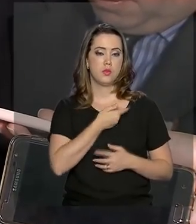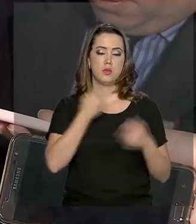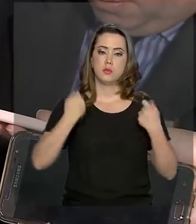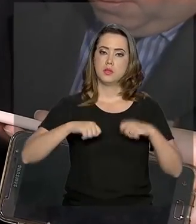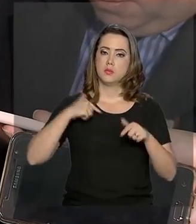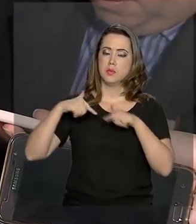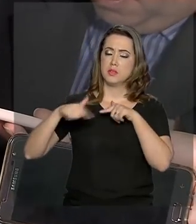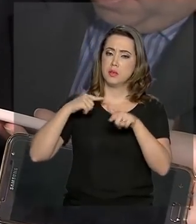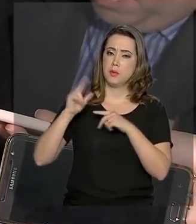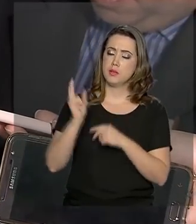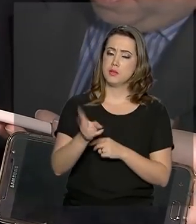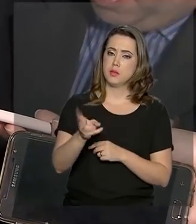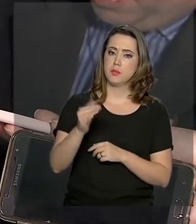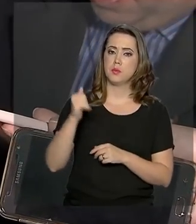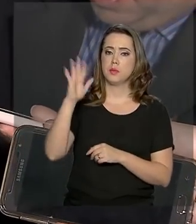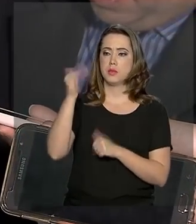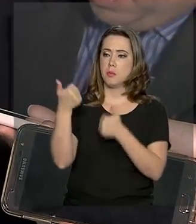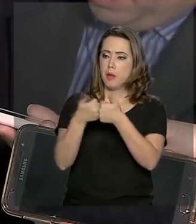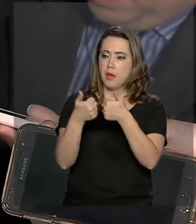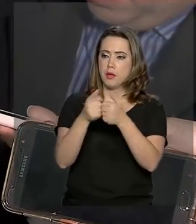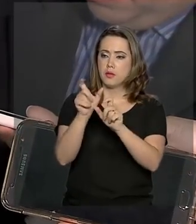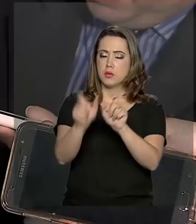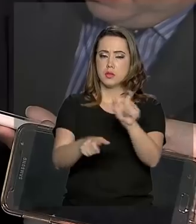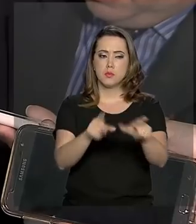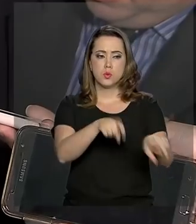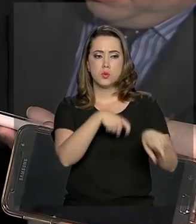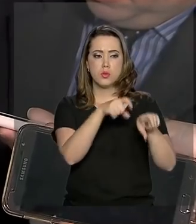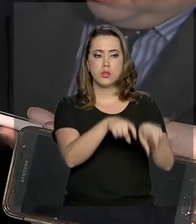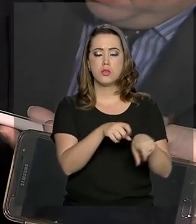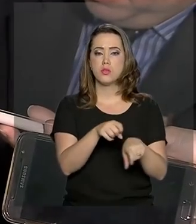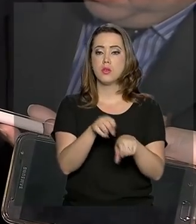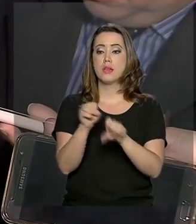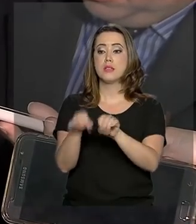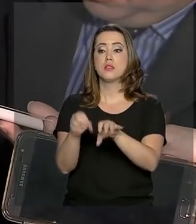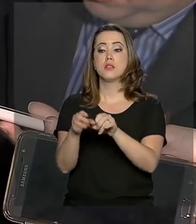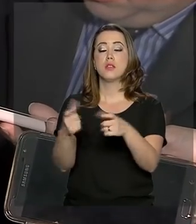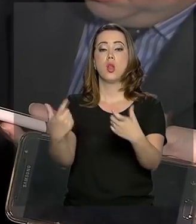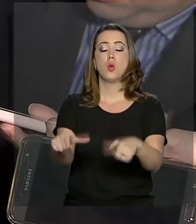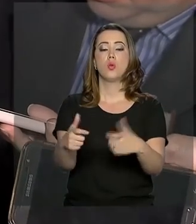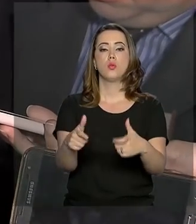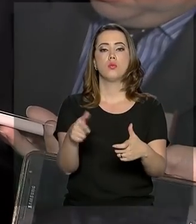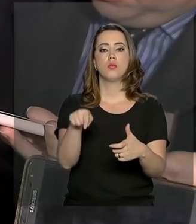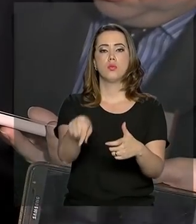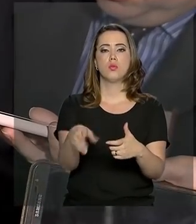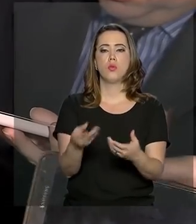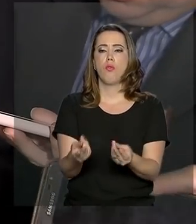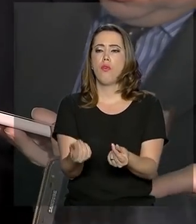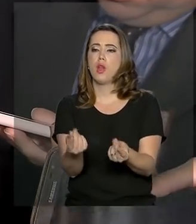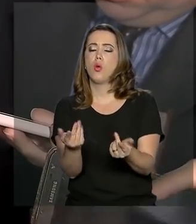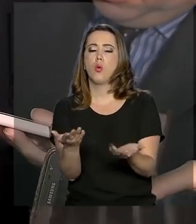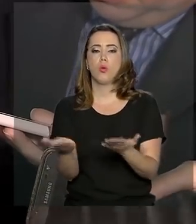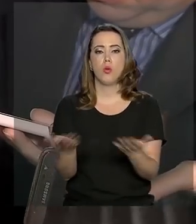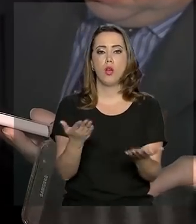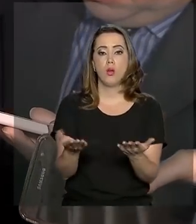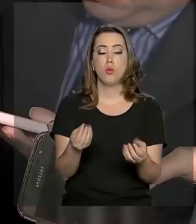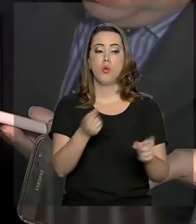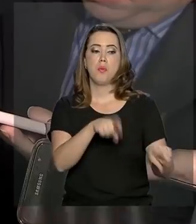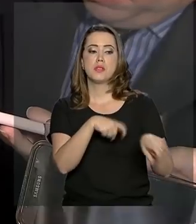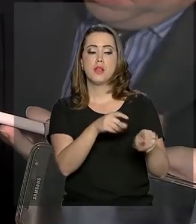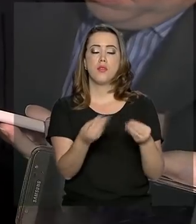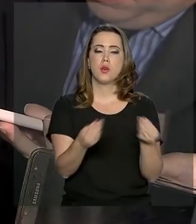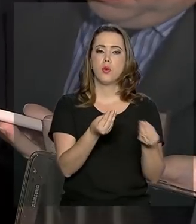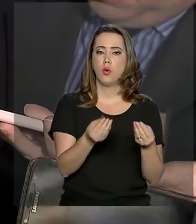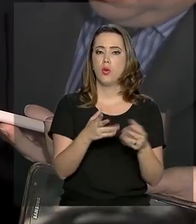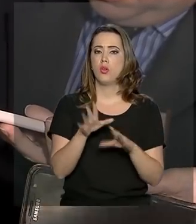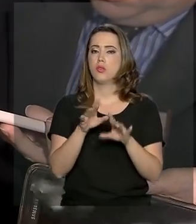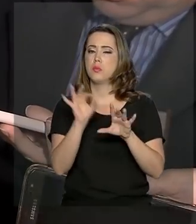que trabalhar cada vez mais perto do produtor, dizendo para ele onde, a que custo, como é que está a safra, enfim,